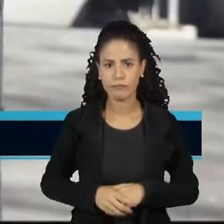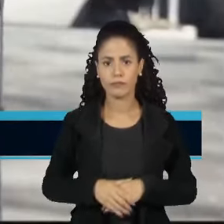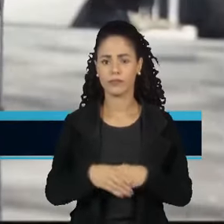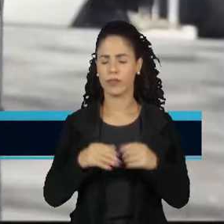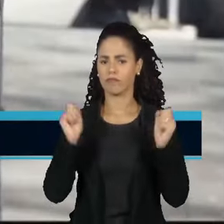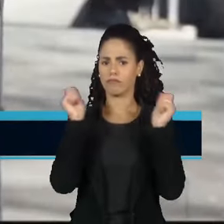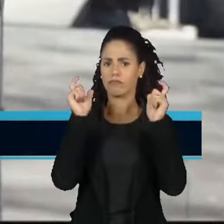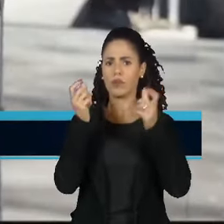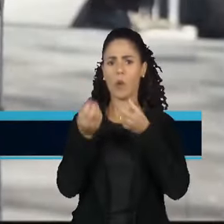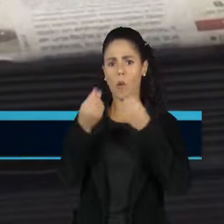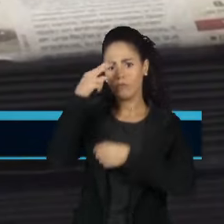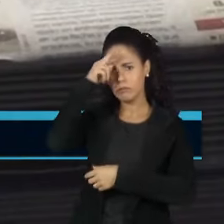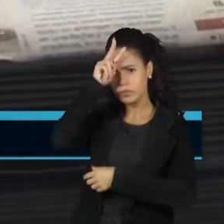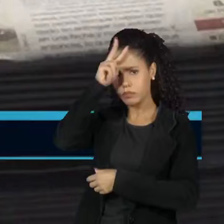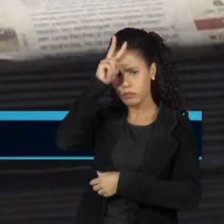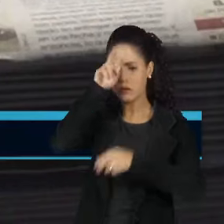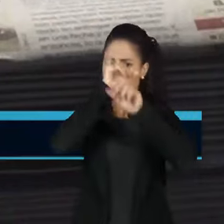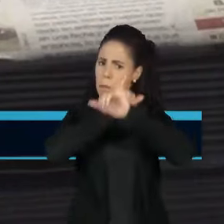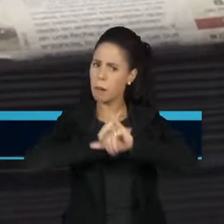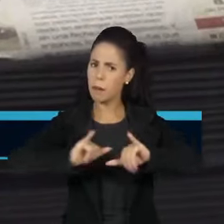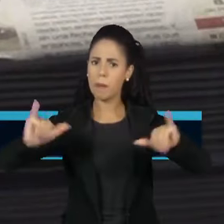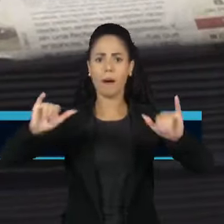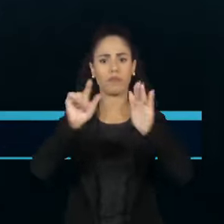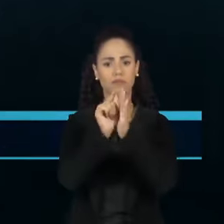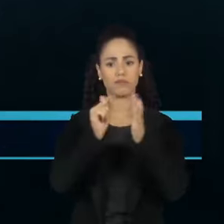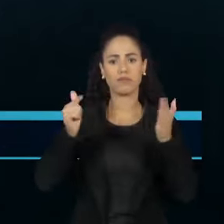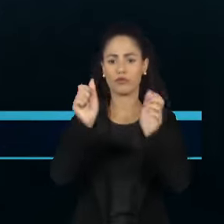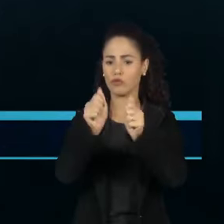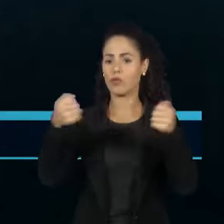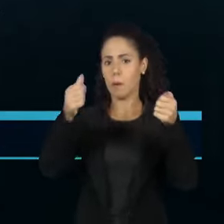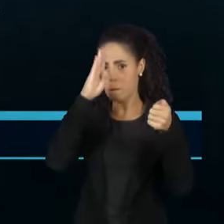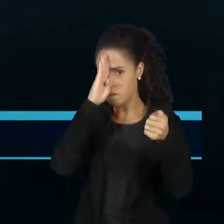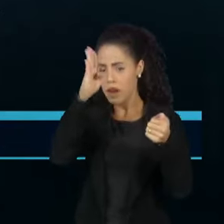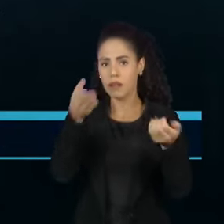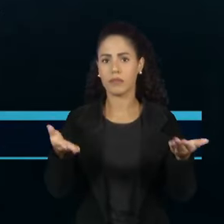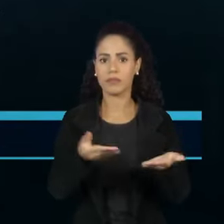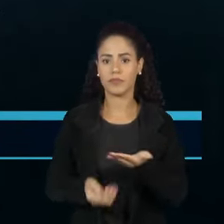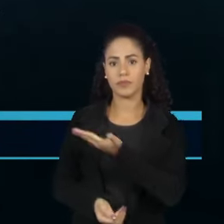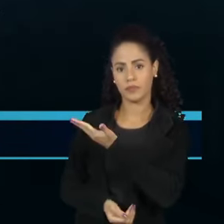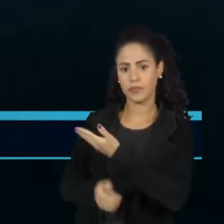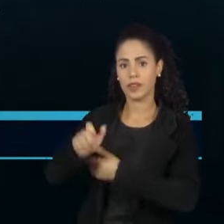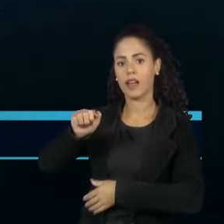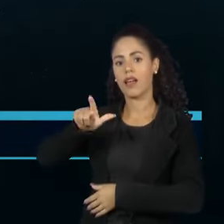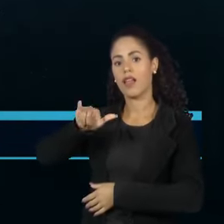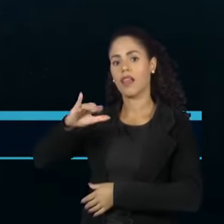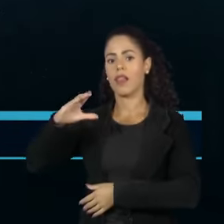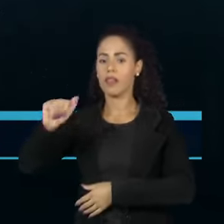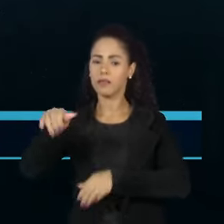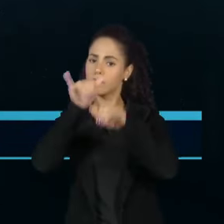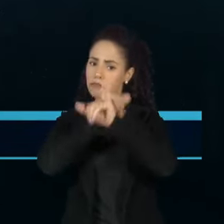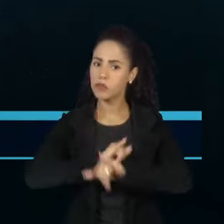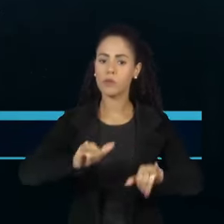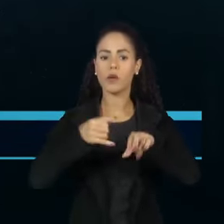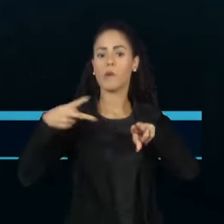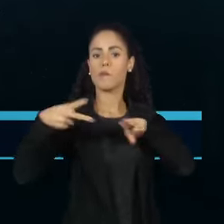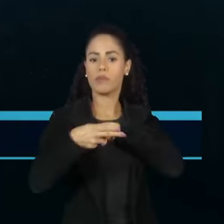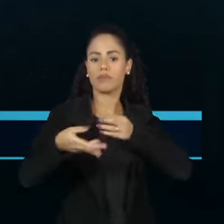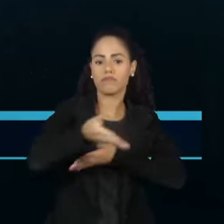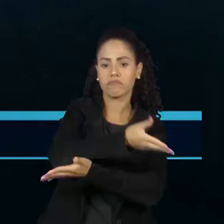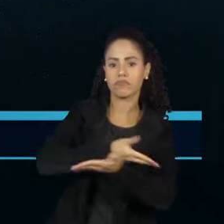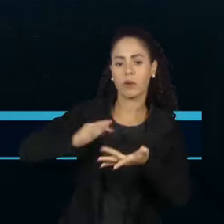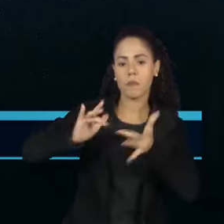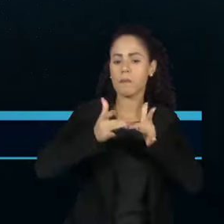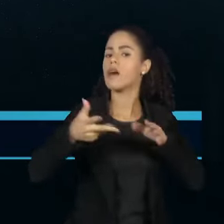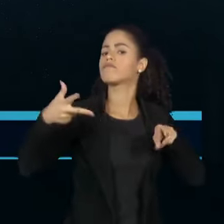mexicana está estampada nas manchetes dos principais jornais. A chanceler, Alicia Bárcena, anunciou o rompimento das relações